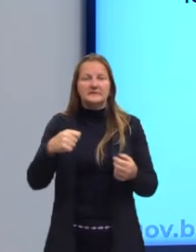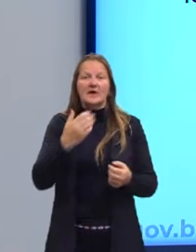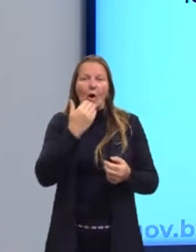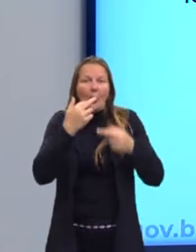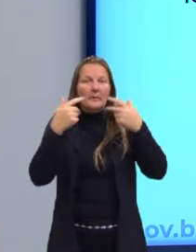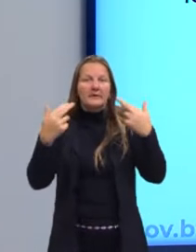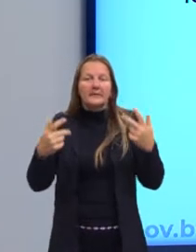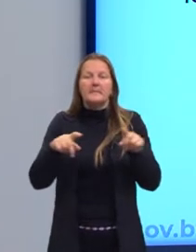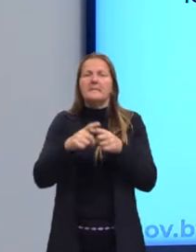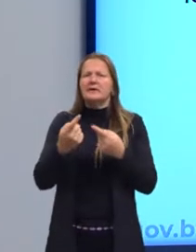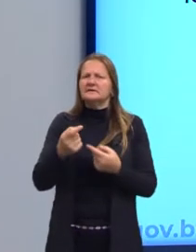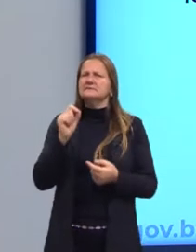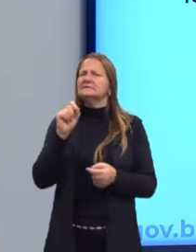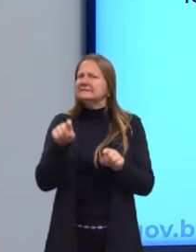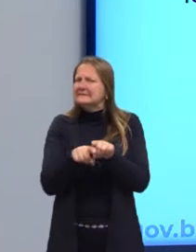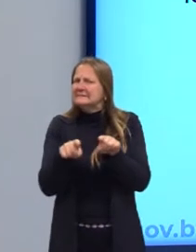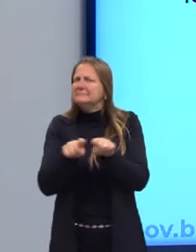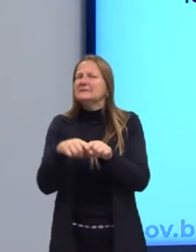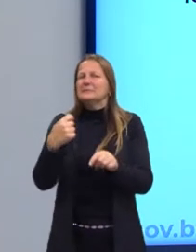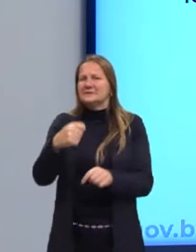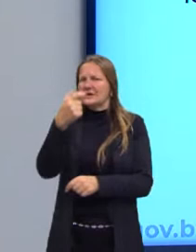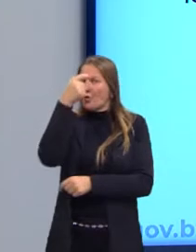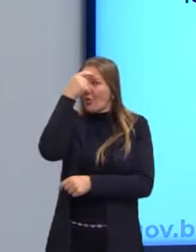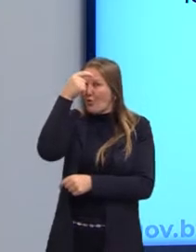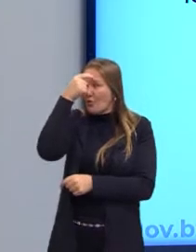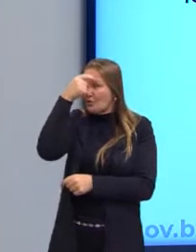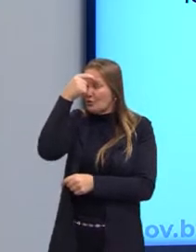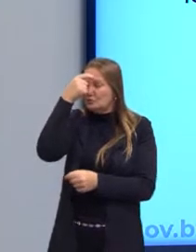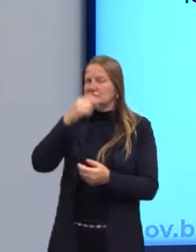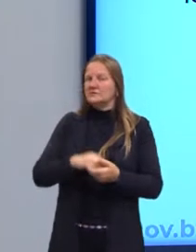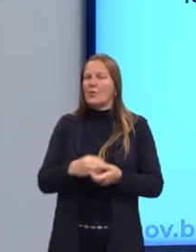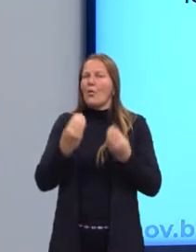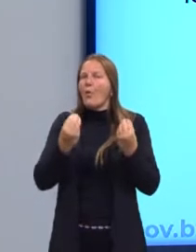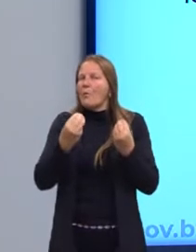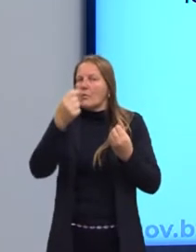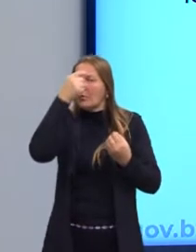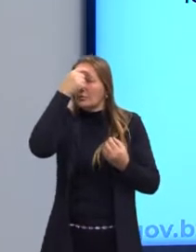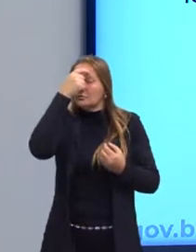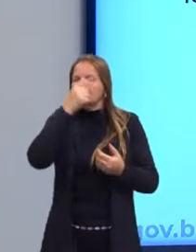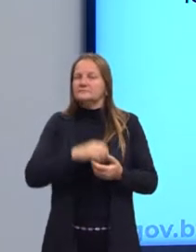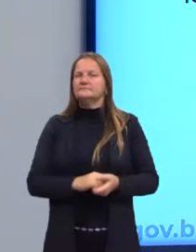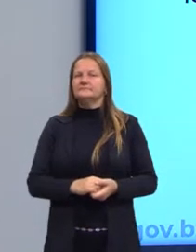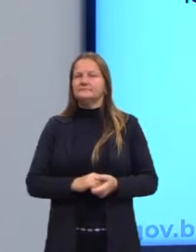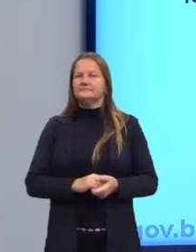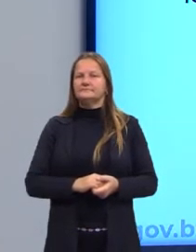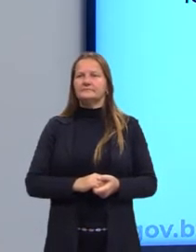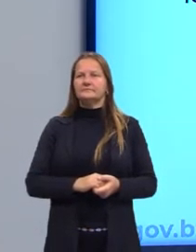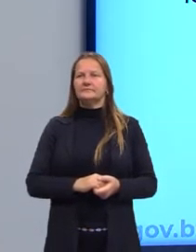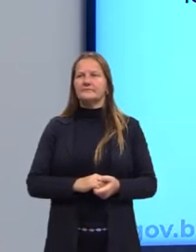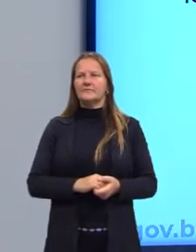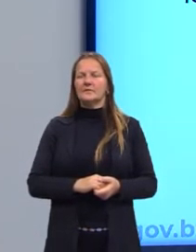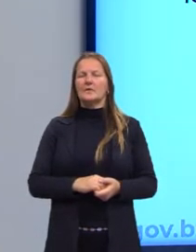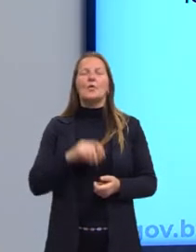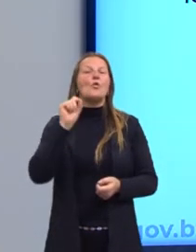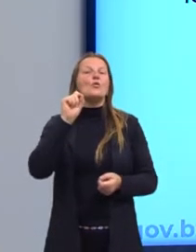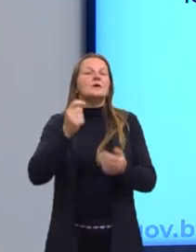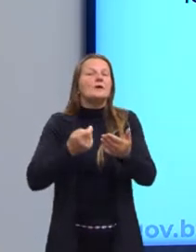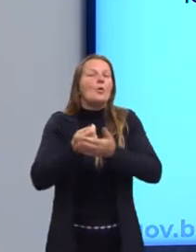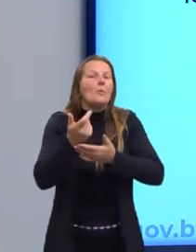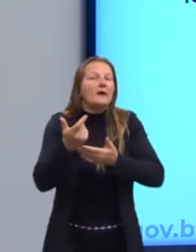alimentar. Mas também nós podemos ter esse consumo consciente, ok? Então veja só, o que comprar,